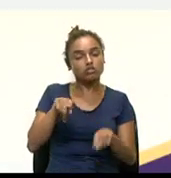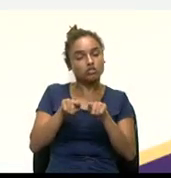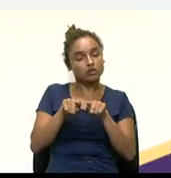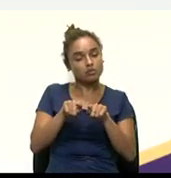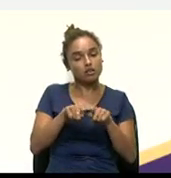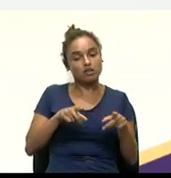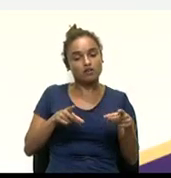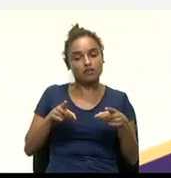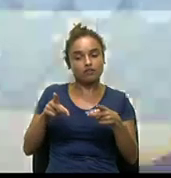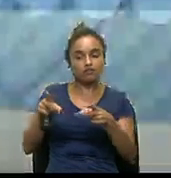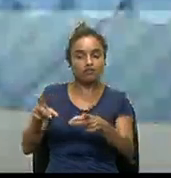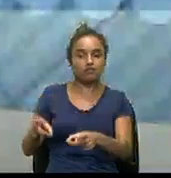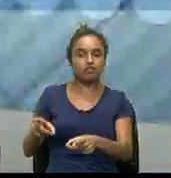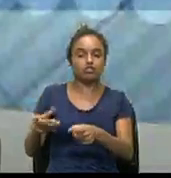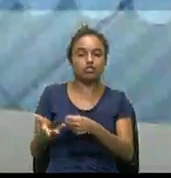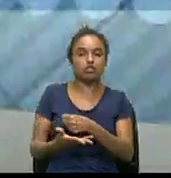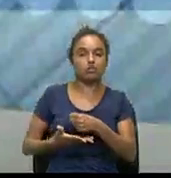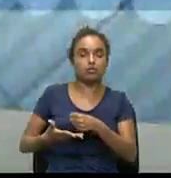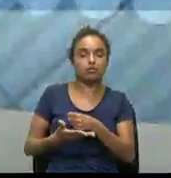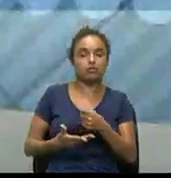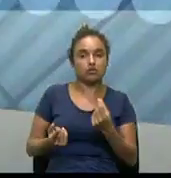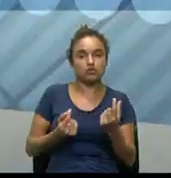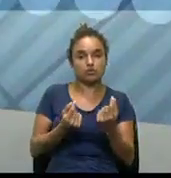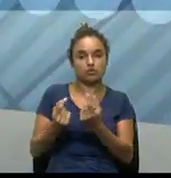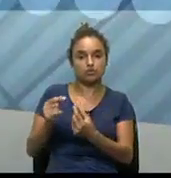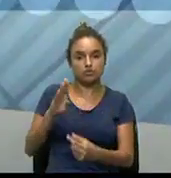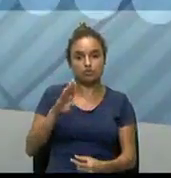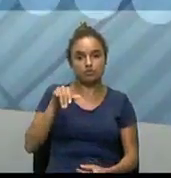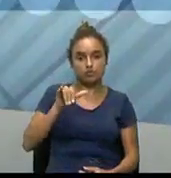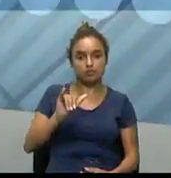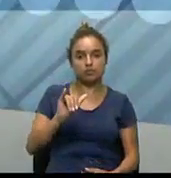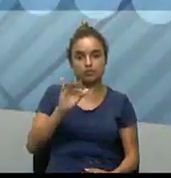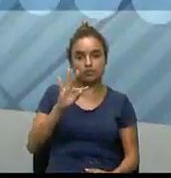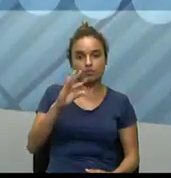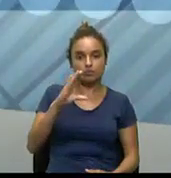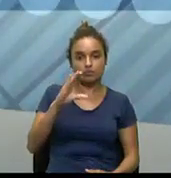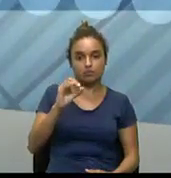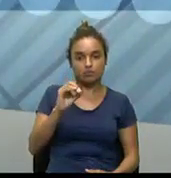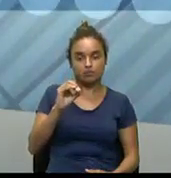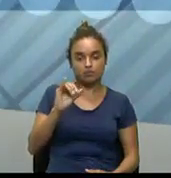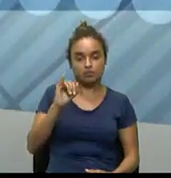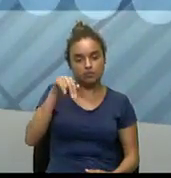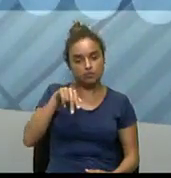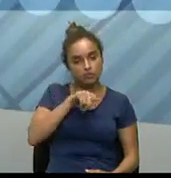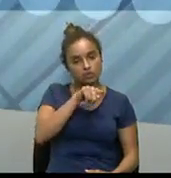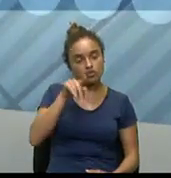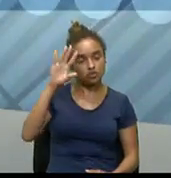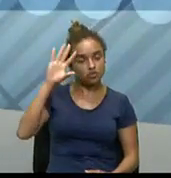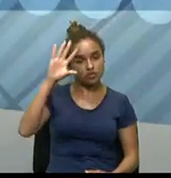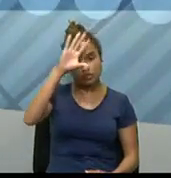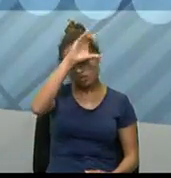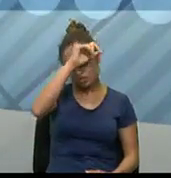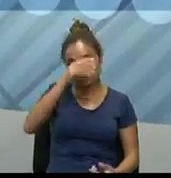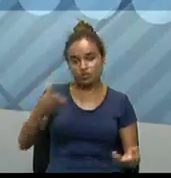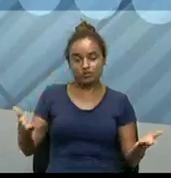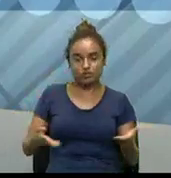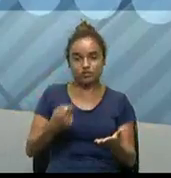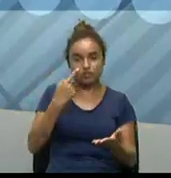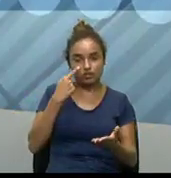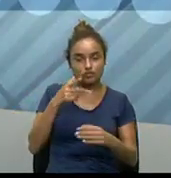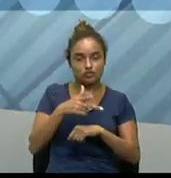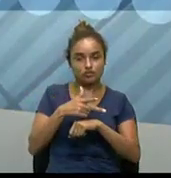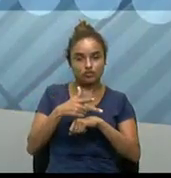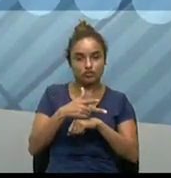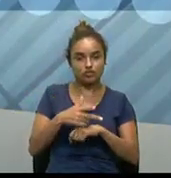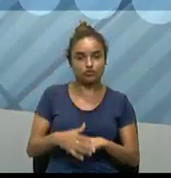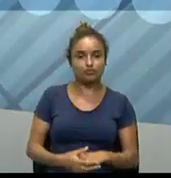comercializando através das Bitcoins. Então, para vocês entenderem um pouco mais, né? Então, vamos ao vídeo.